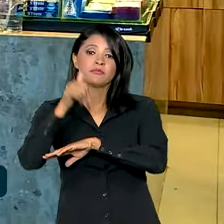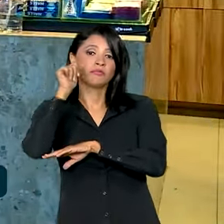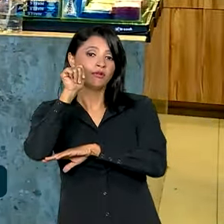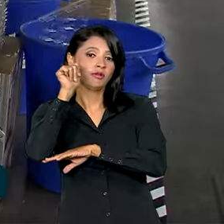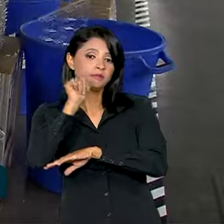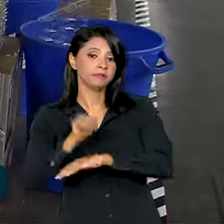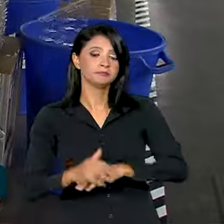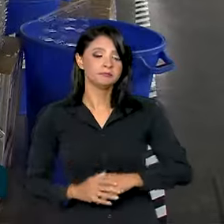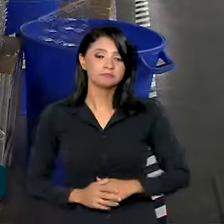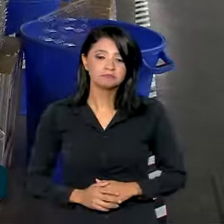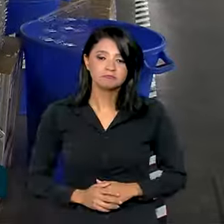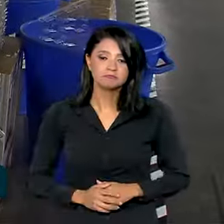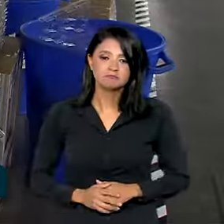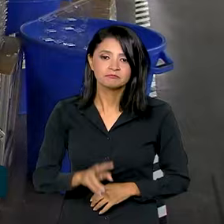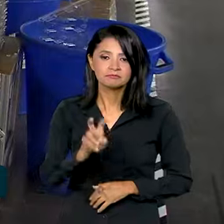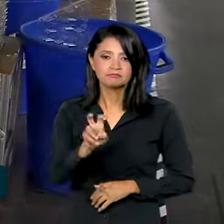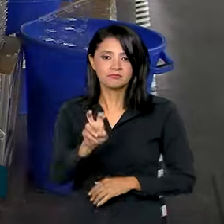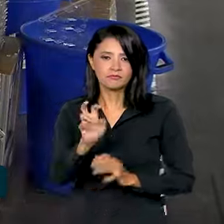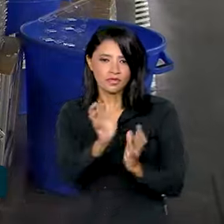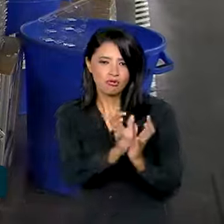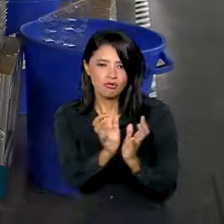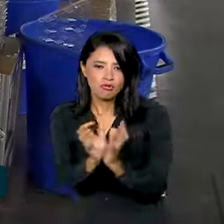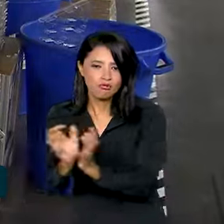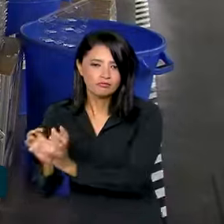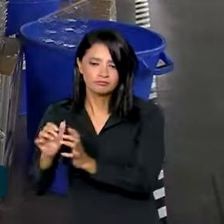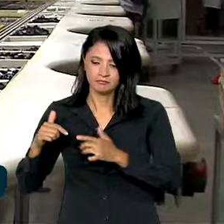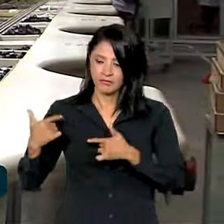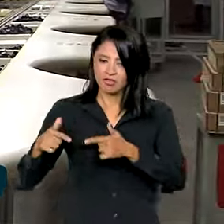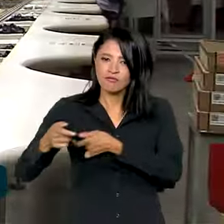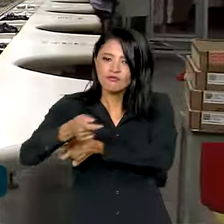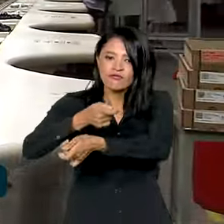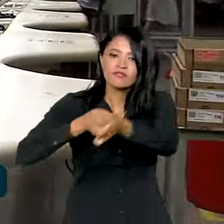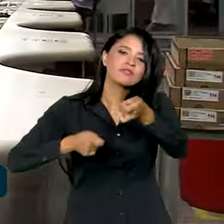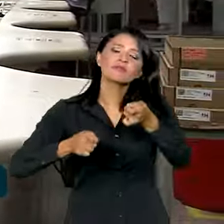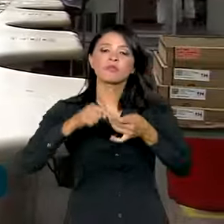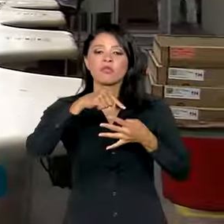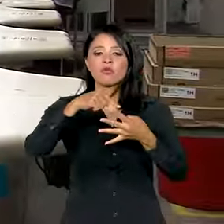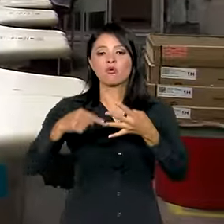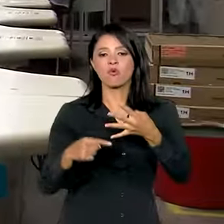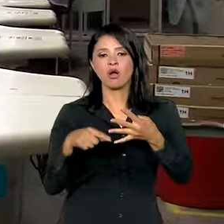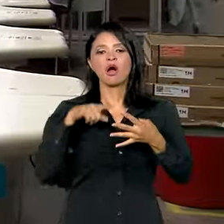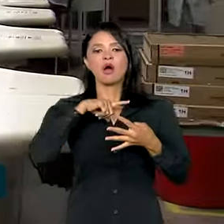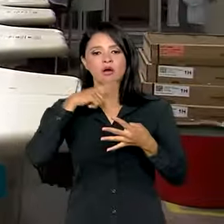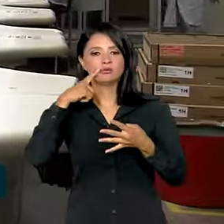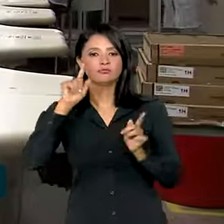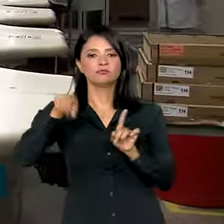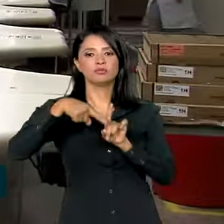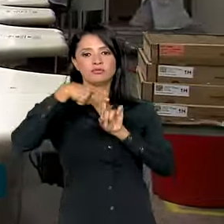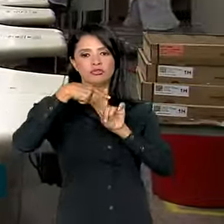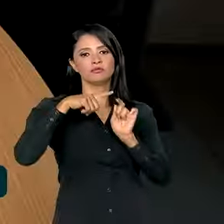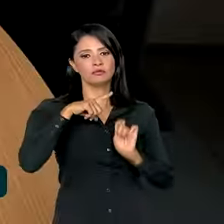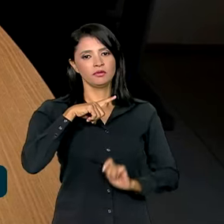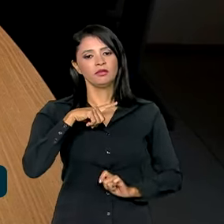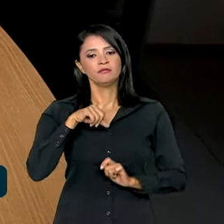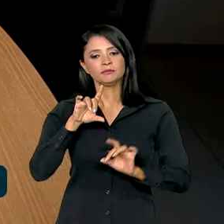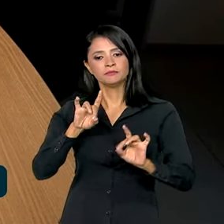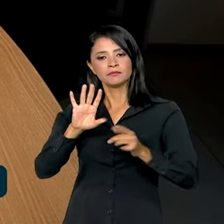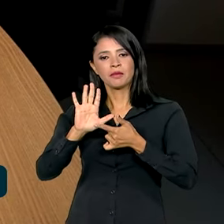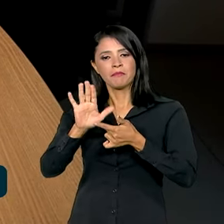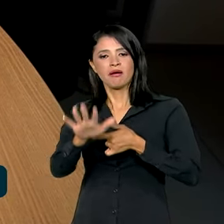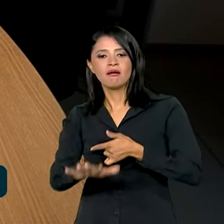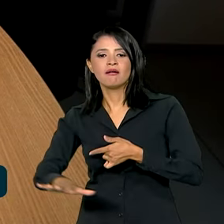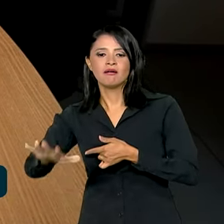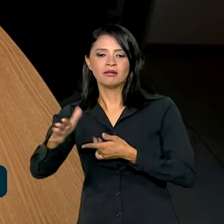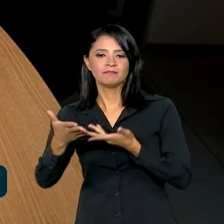mulheres. Dos cinco grupos de atividades econômicas, quatro tiveram saldos positivo, com destaque para o